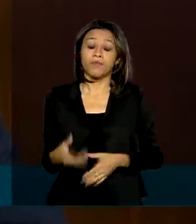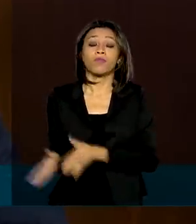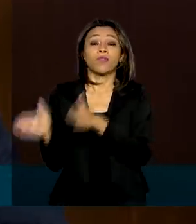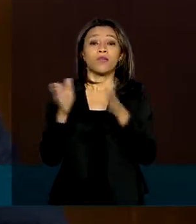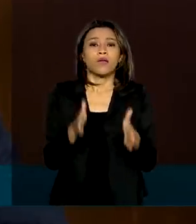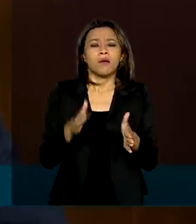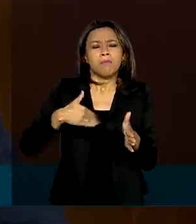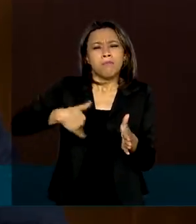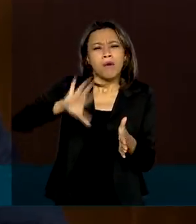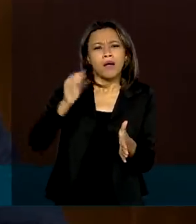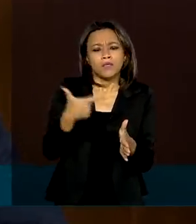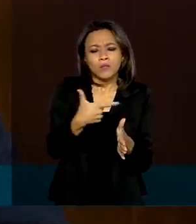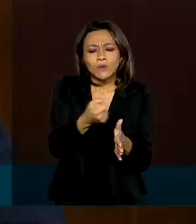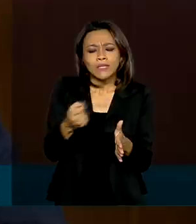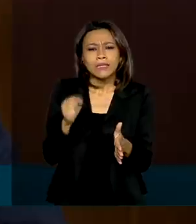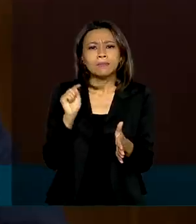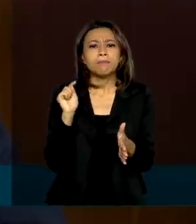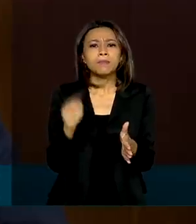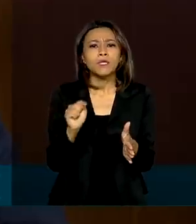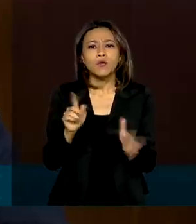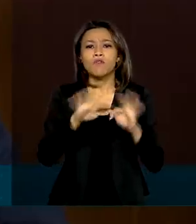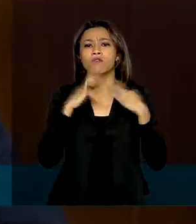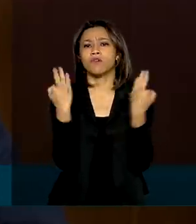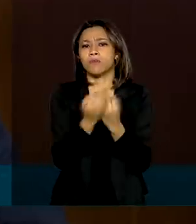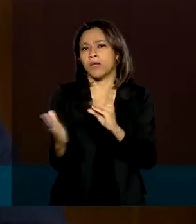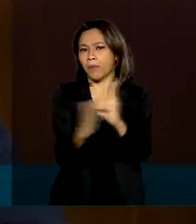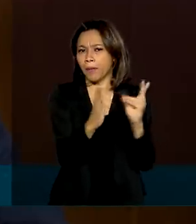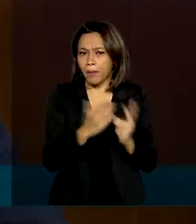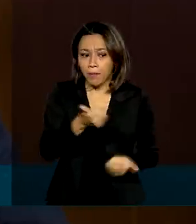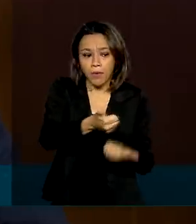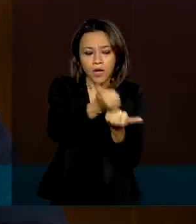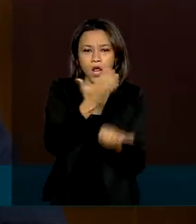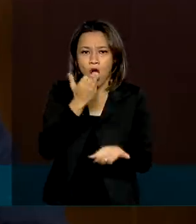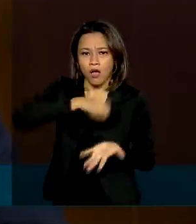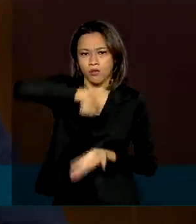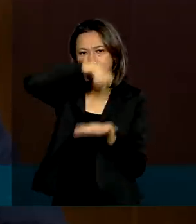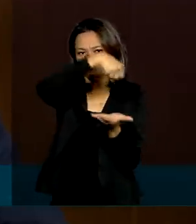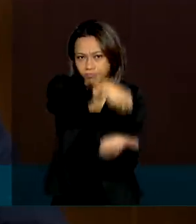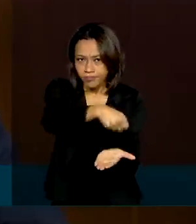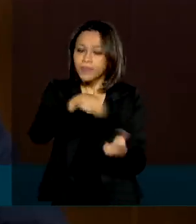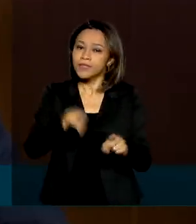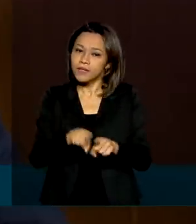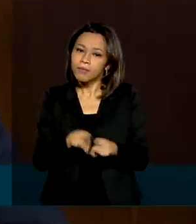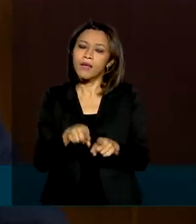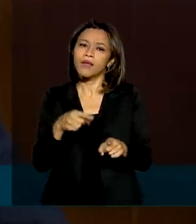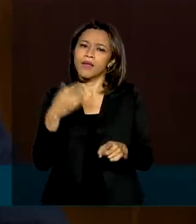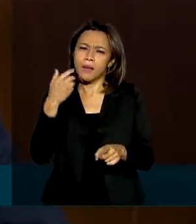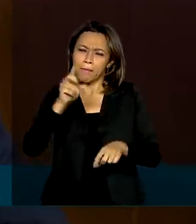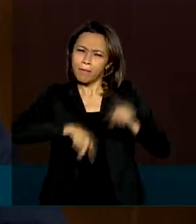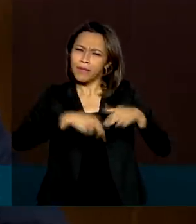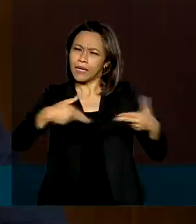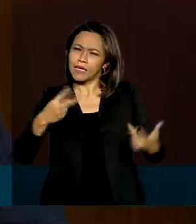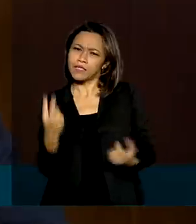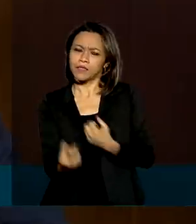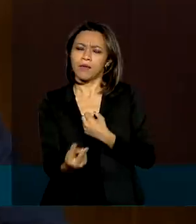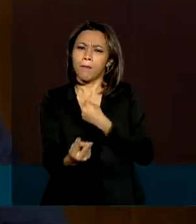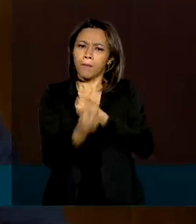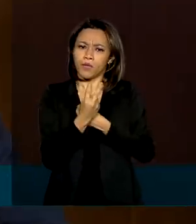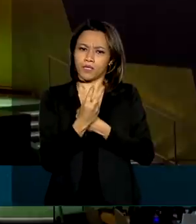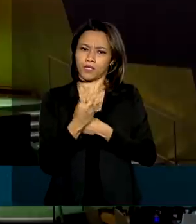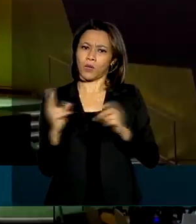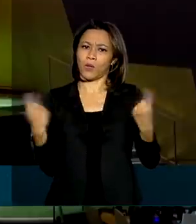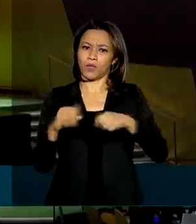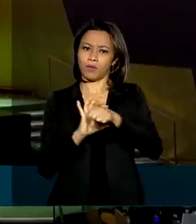mais de 200 mil famílias indígenas com produtos alimentícios e prevenção à Covid. Essa é a segunda